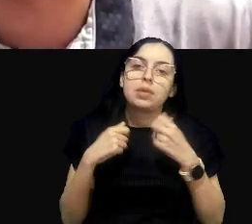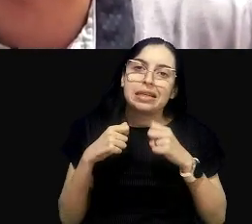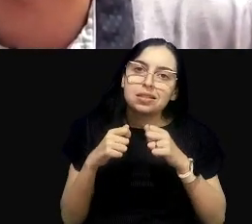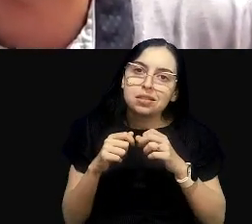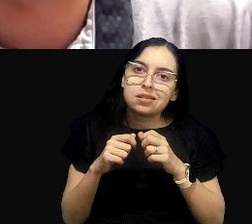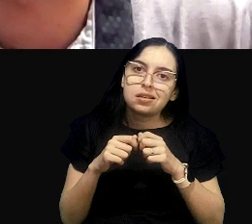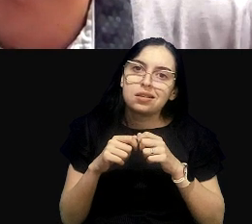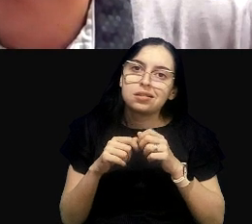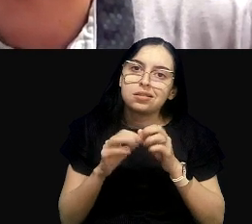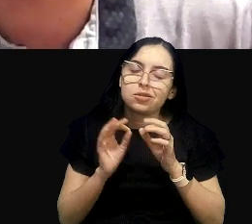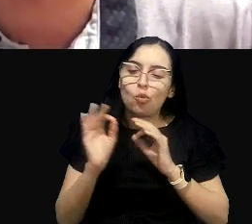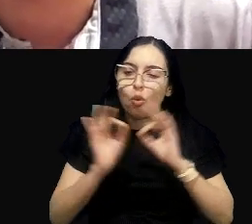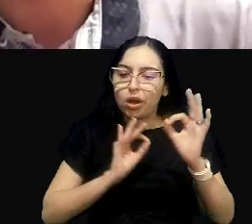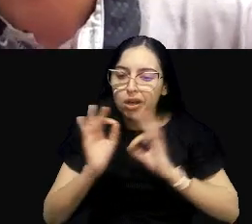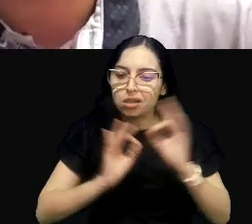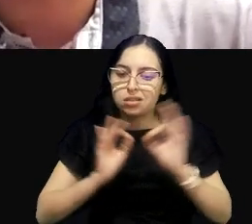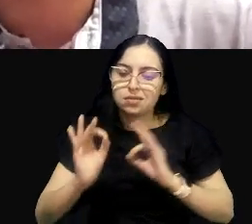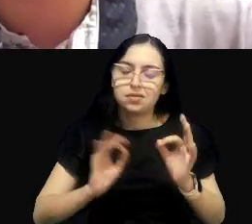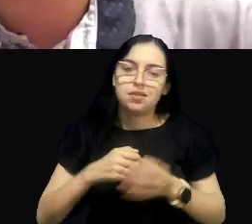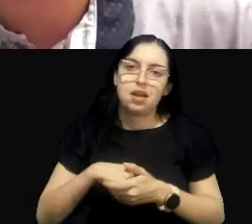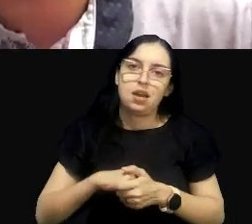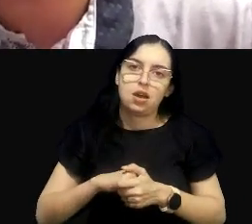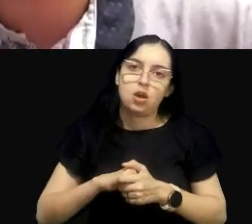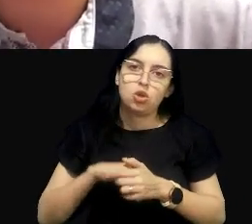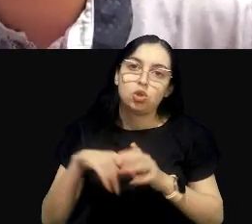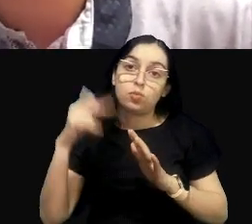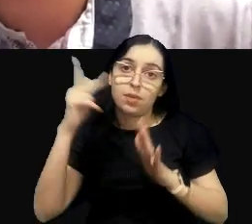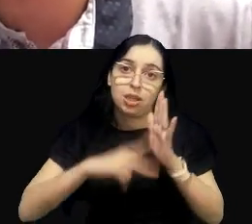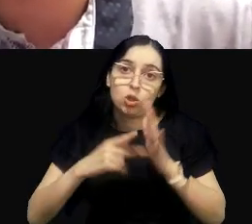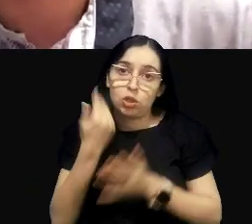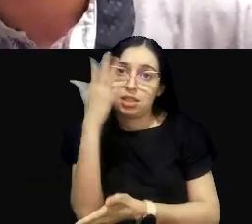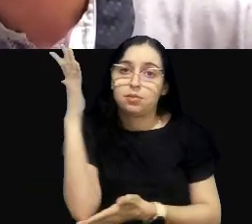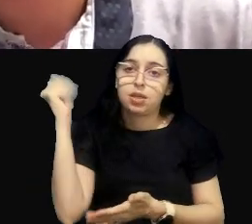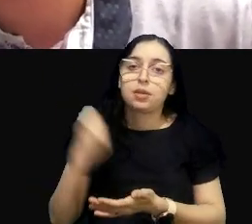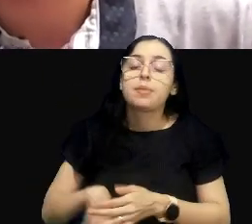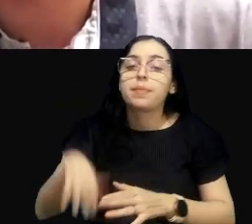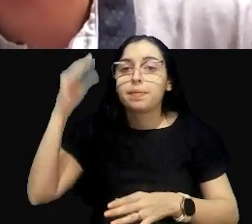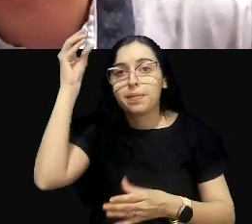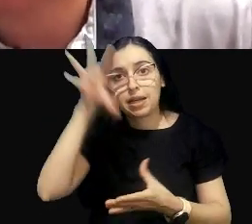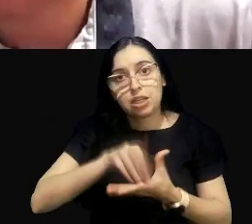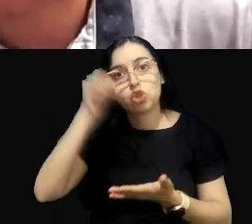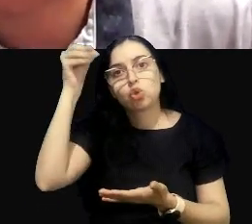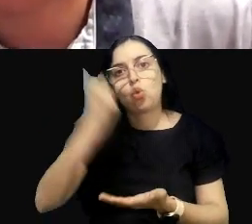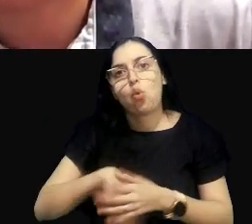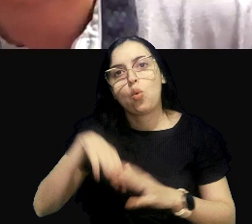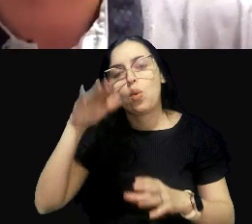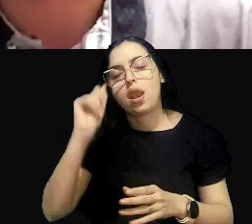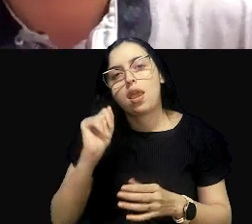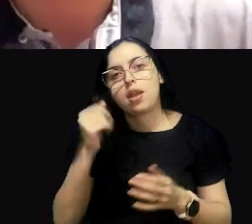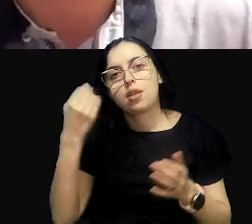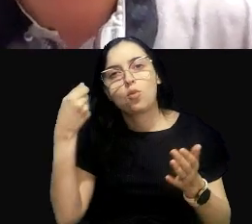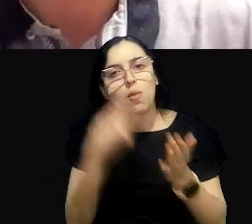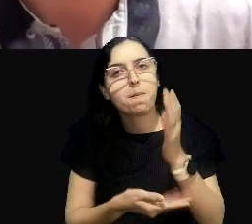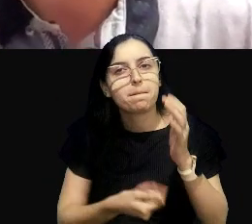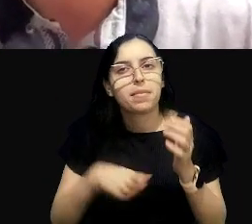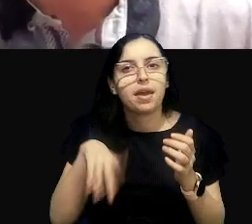a escala dos nossos padrões ambientais para subsidiar a tomada de decisão e mitigação do impacto ambiental.